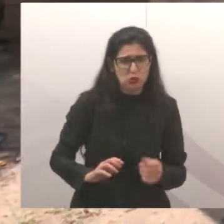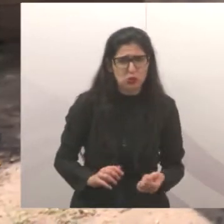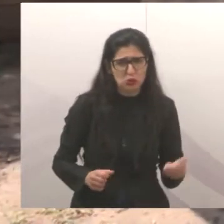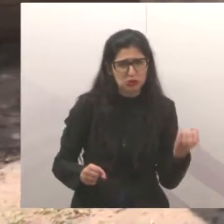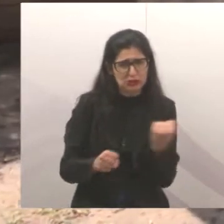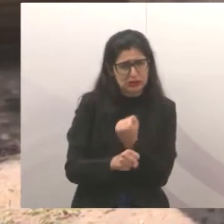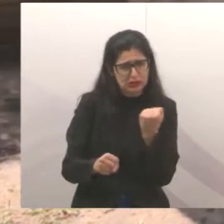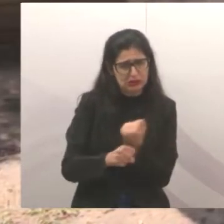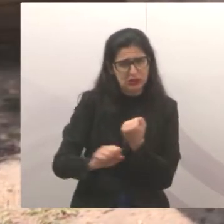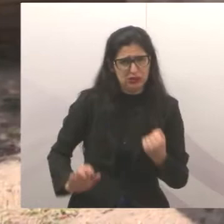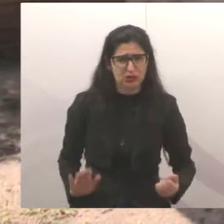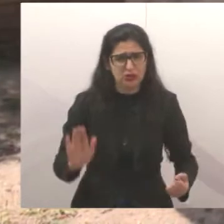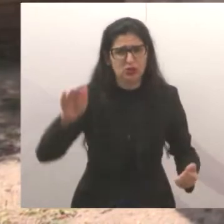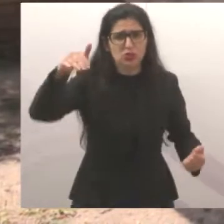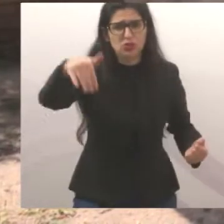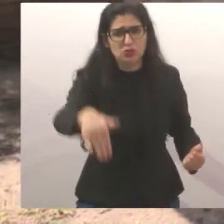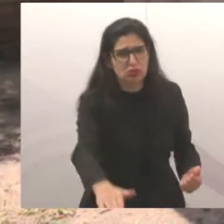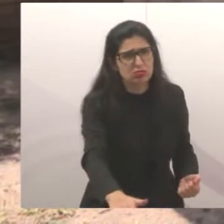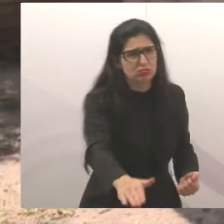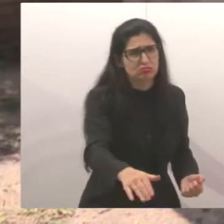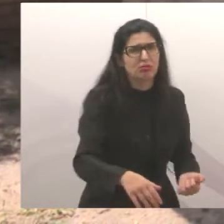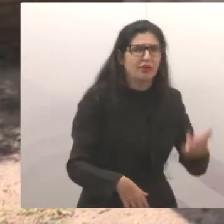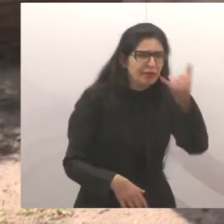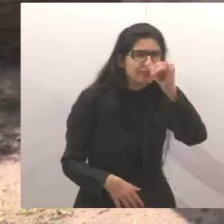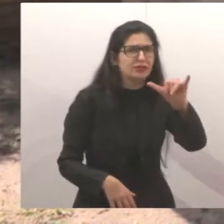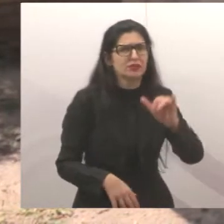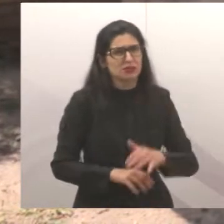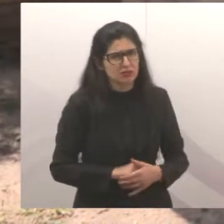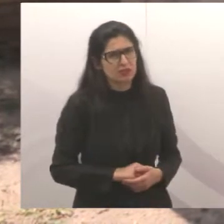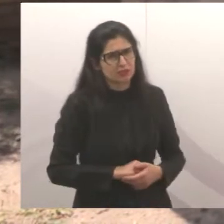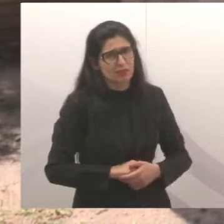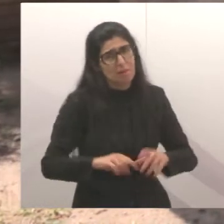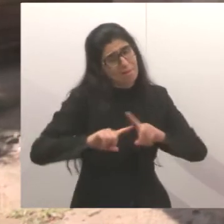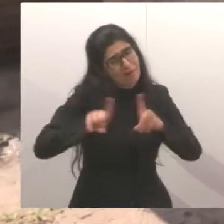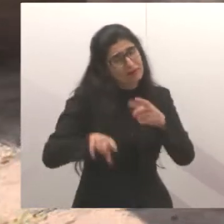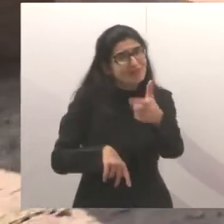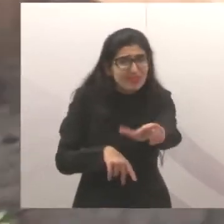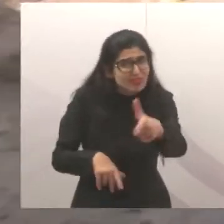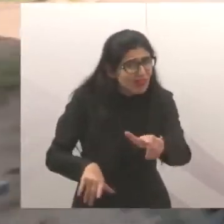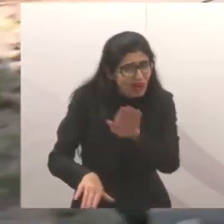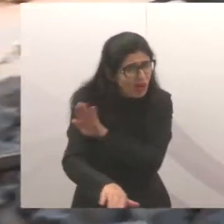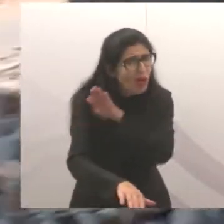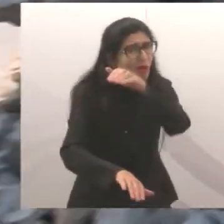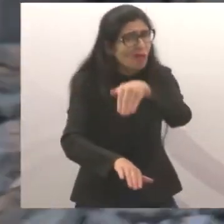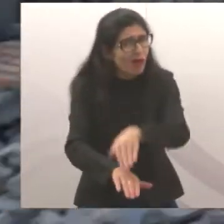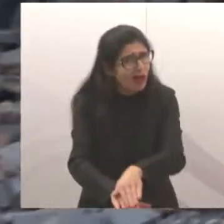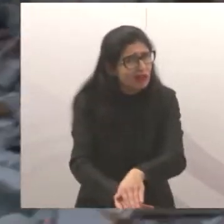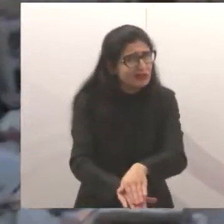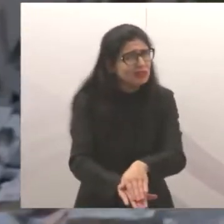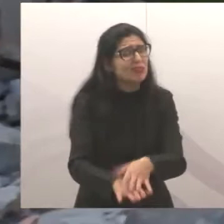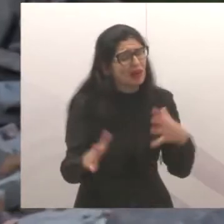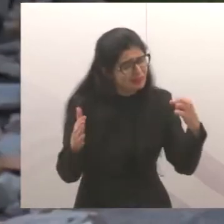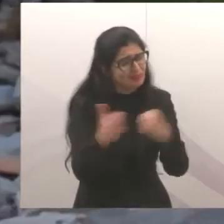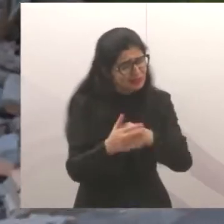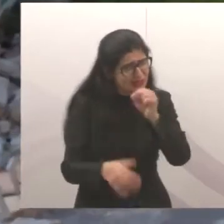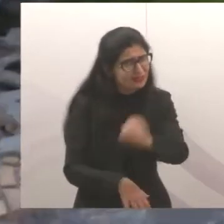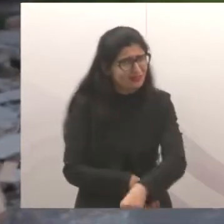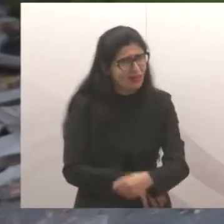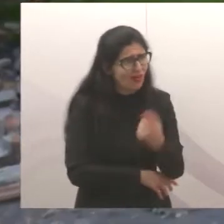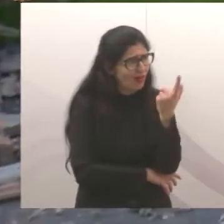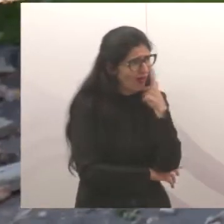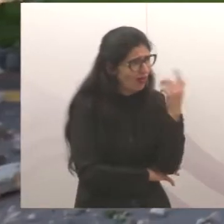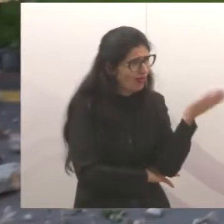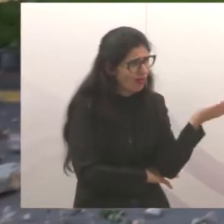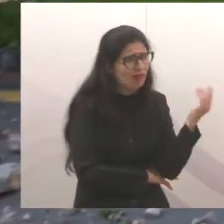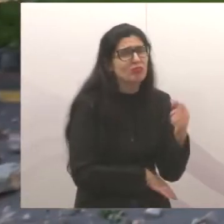acontecido isso aqui, porque a lombada ia segurar o carro para não bater nessa pilaça. Mas você pode deixar, ficar tranquilo que eu vou